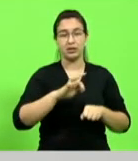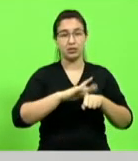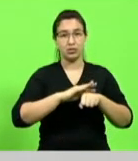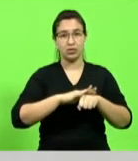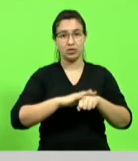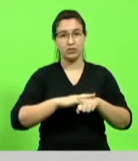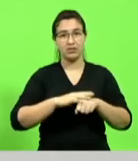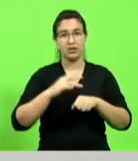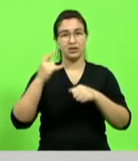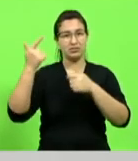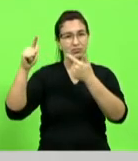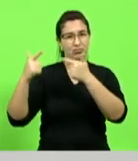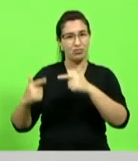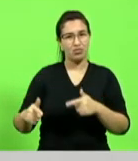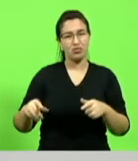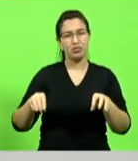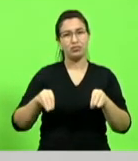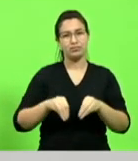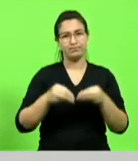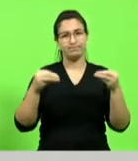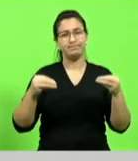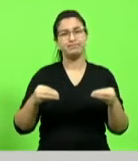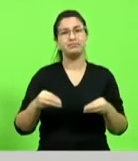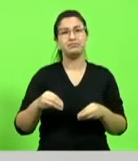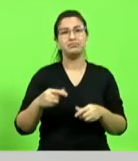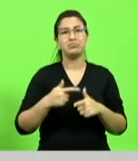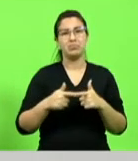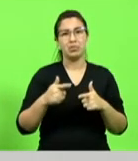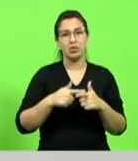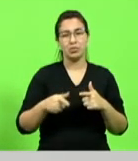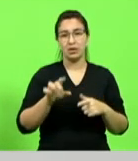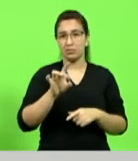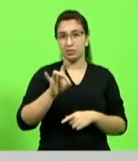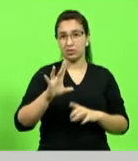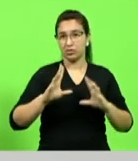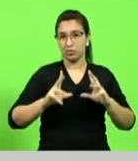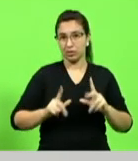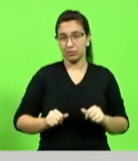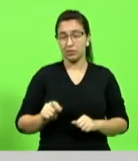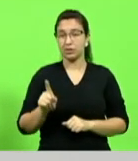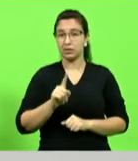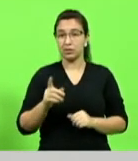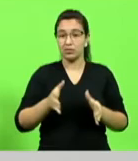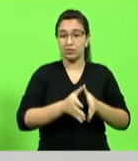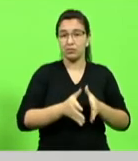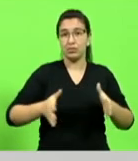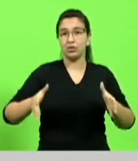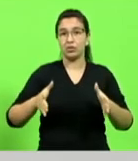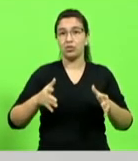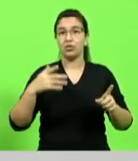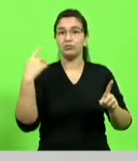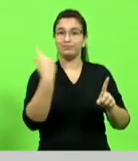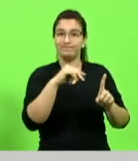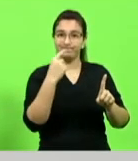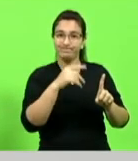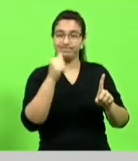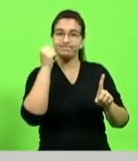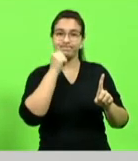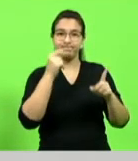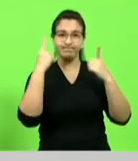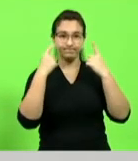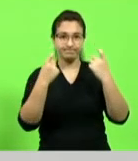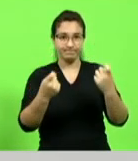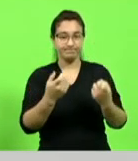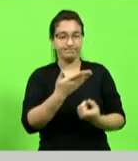outras crises além da crise sanitária a começar pelo crescimento da violência contra a mulher desde